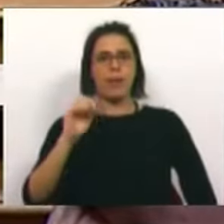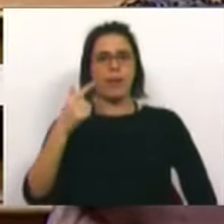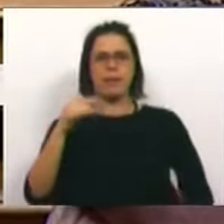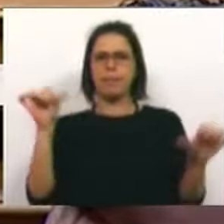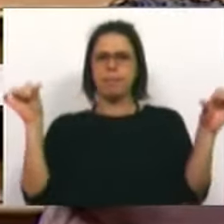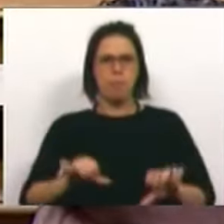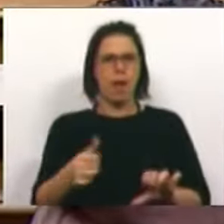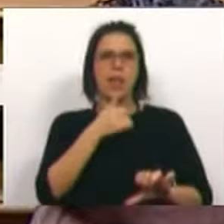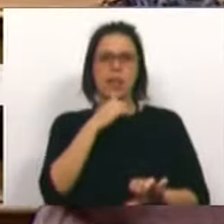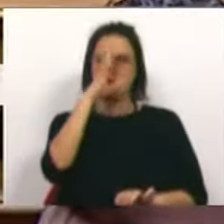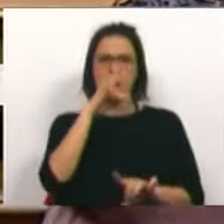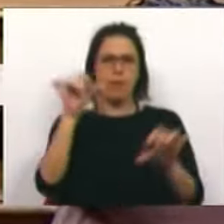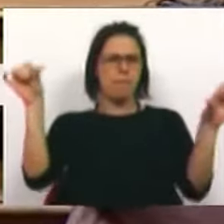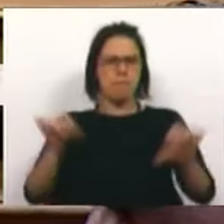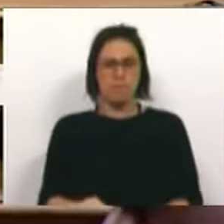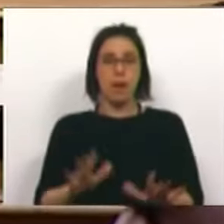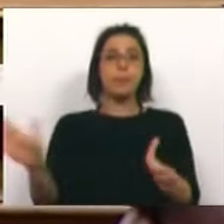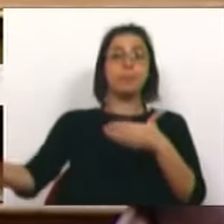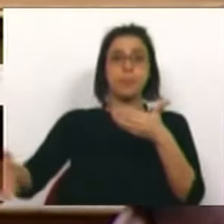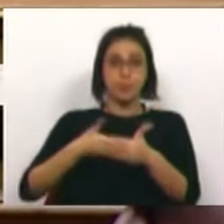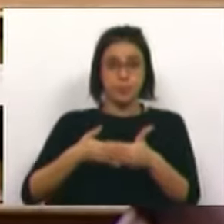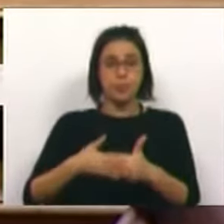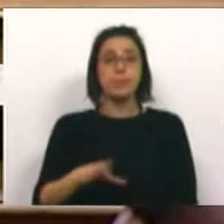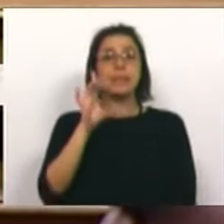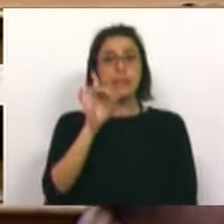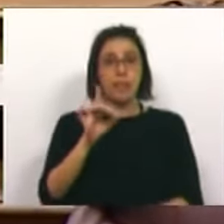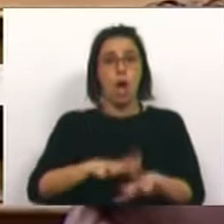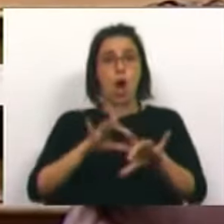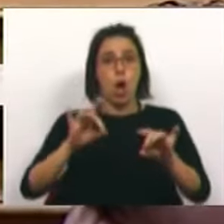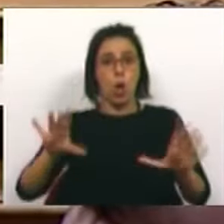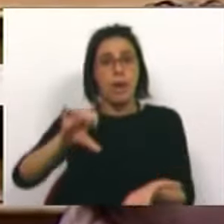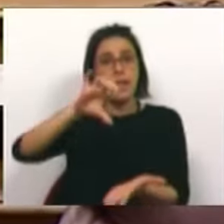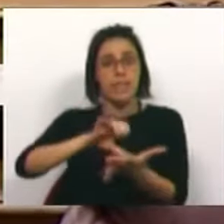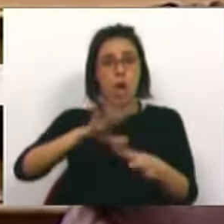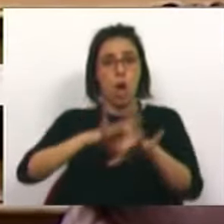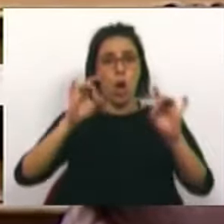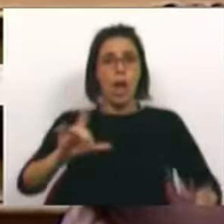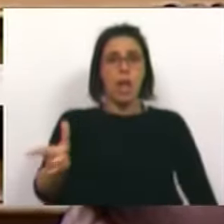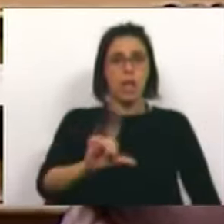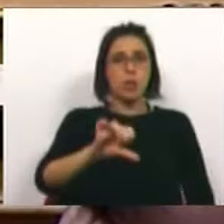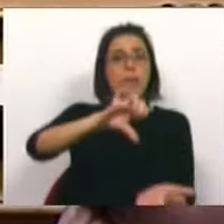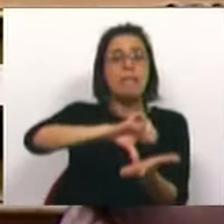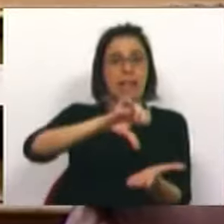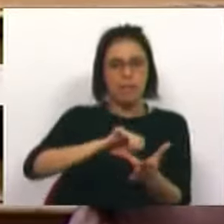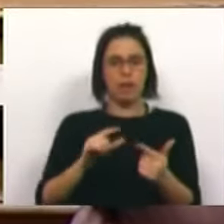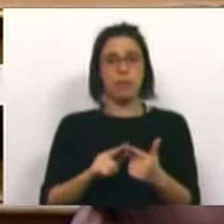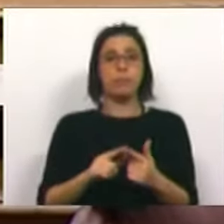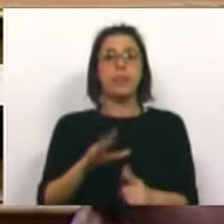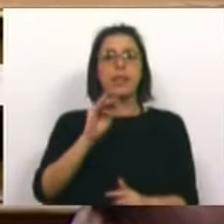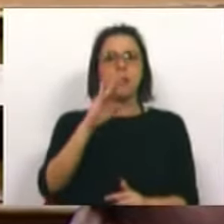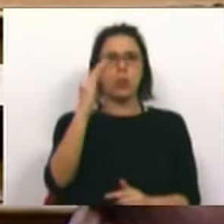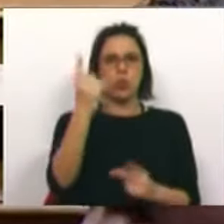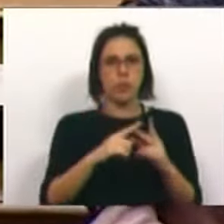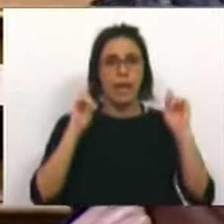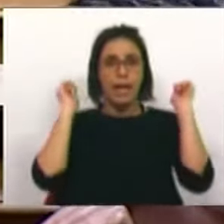má decisão do Governo. O encerramento de seis hospitais do Centro Hospitalar de Lisboa Central, São José,